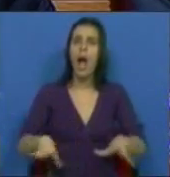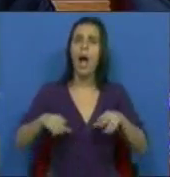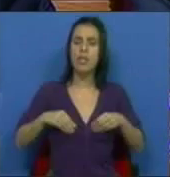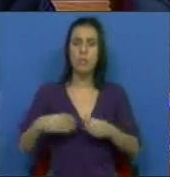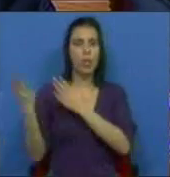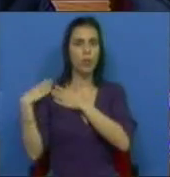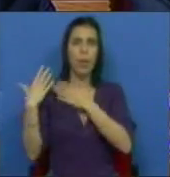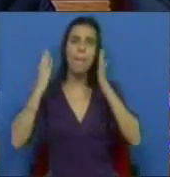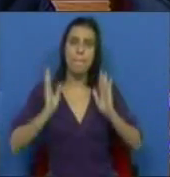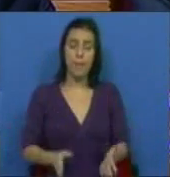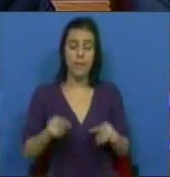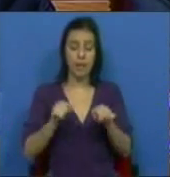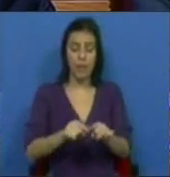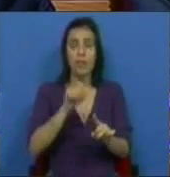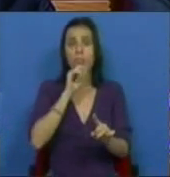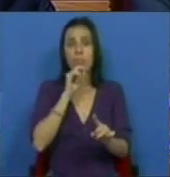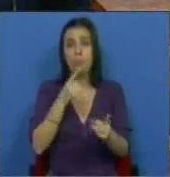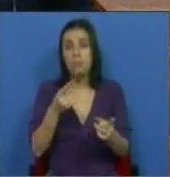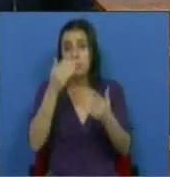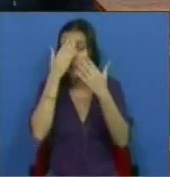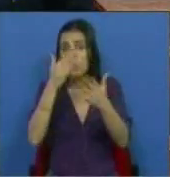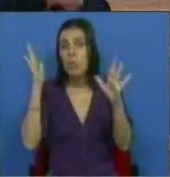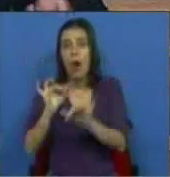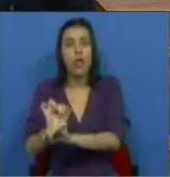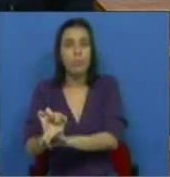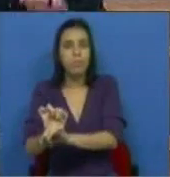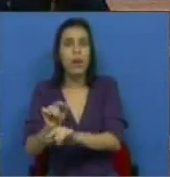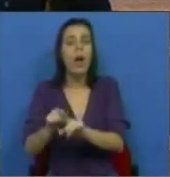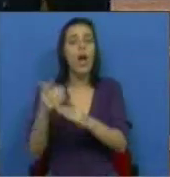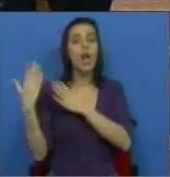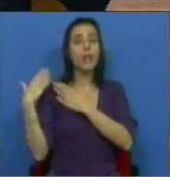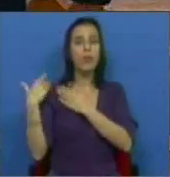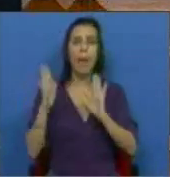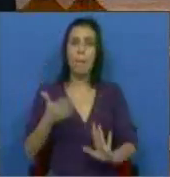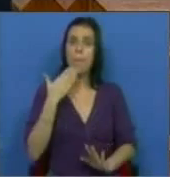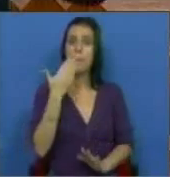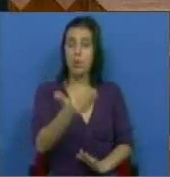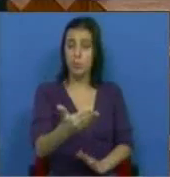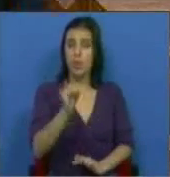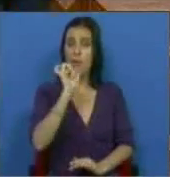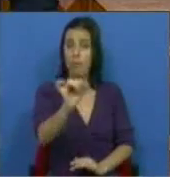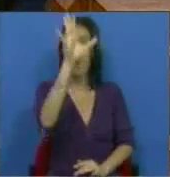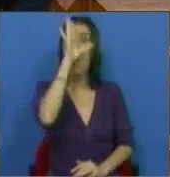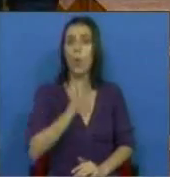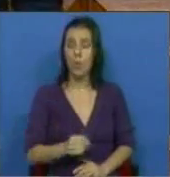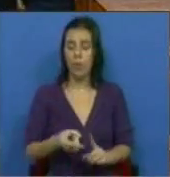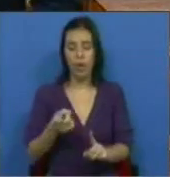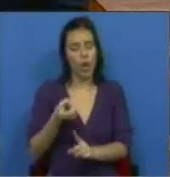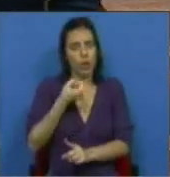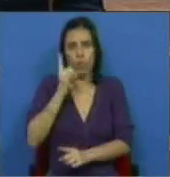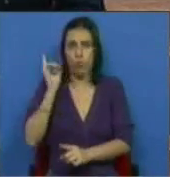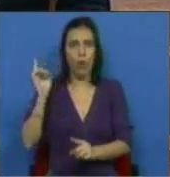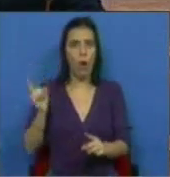responsabilidade desta hipoteca da democracia e da responsabilidade que deve ser pedida ao seu Governo e não